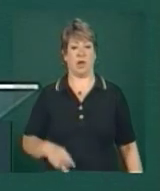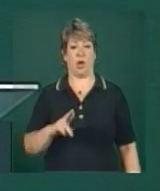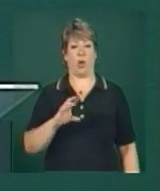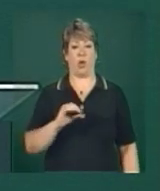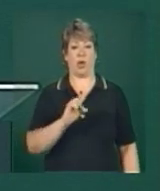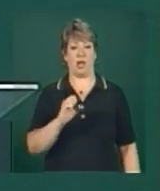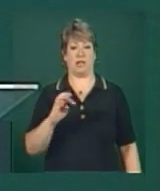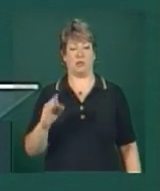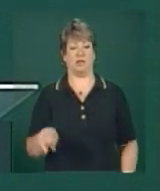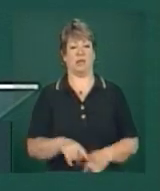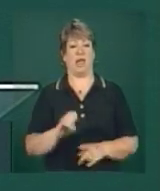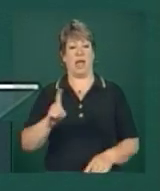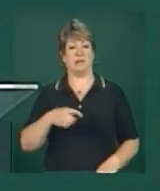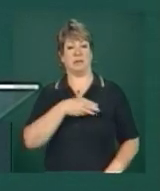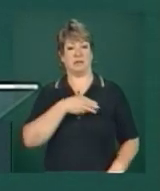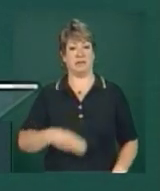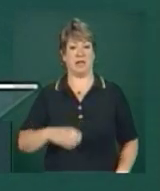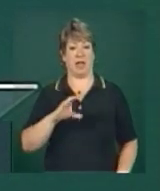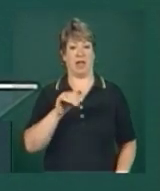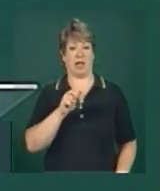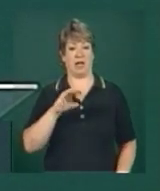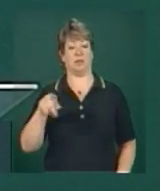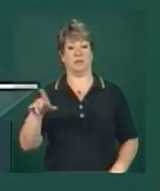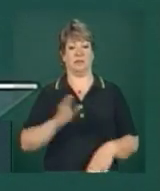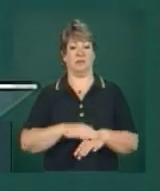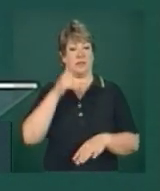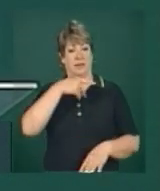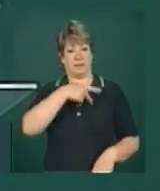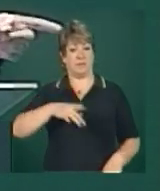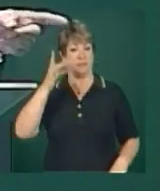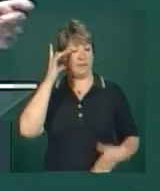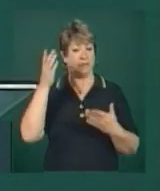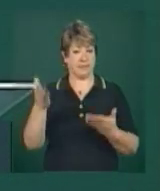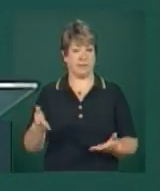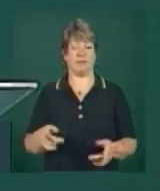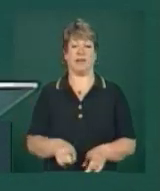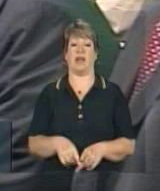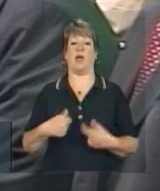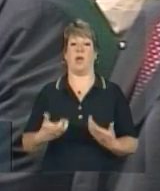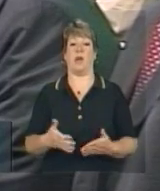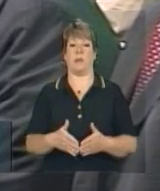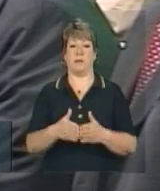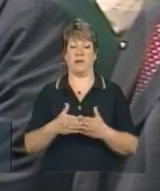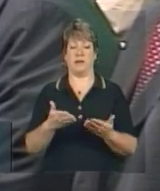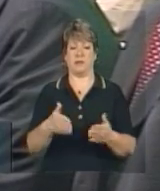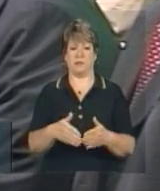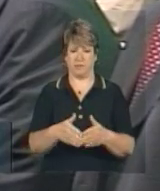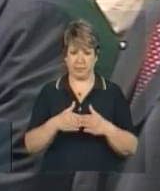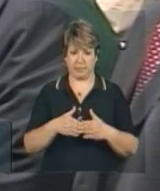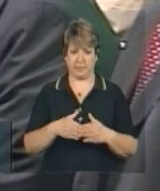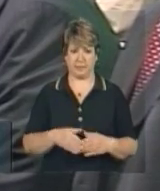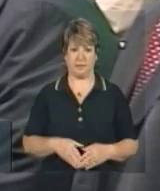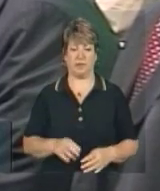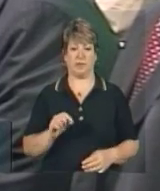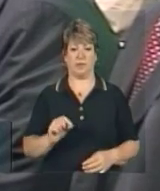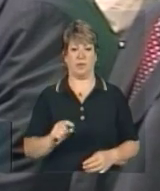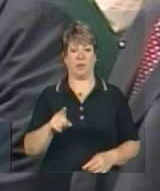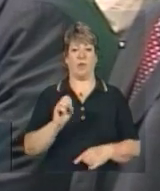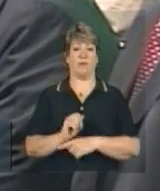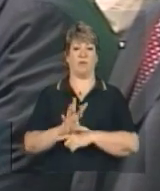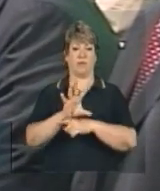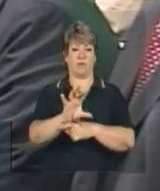-ministro Cássio, sob a liderança da presidenta Dilma. E eu quero solicitar, por gentileza, o vídeo